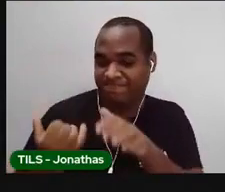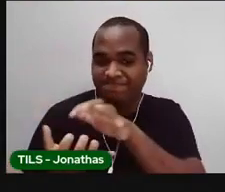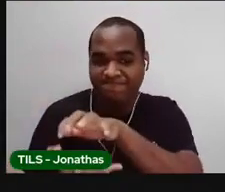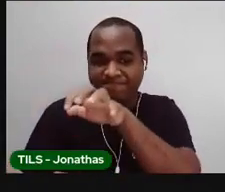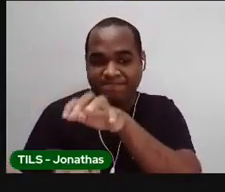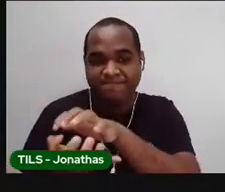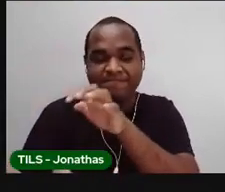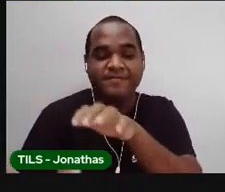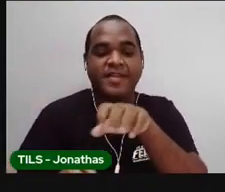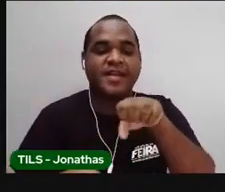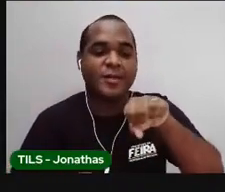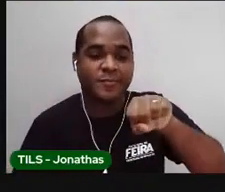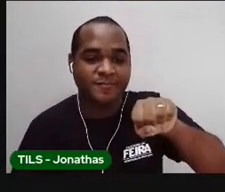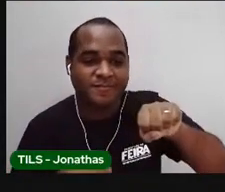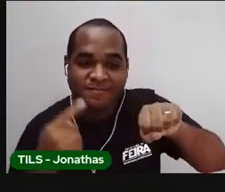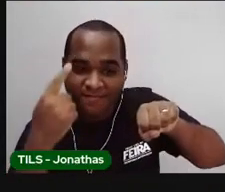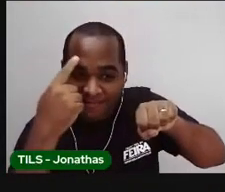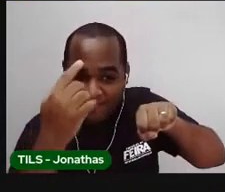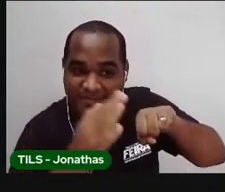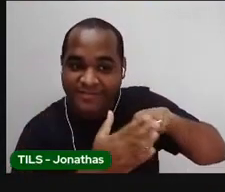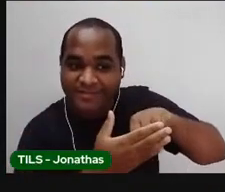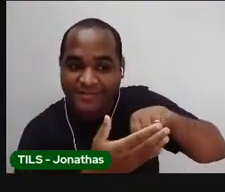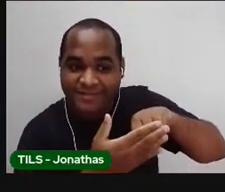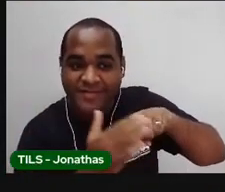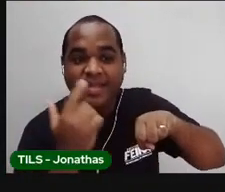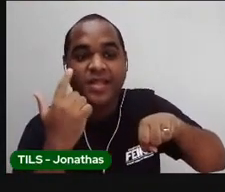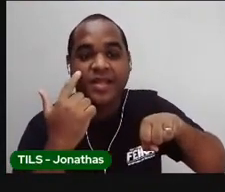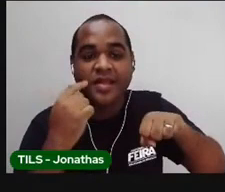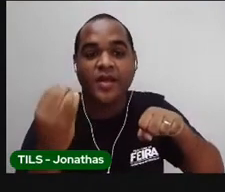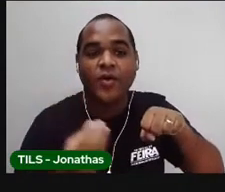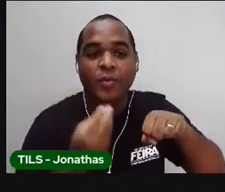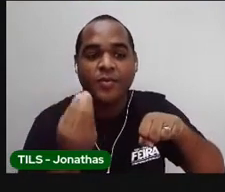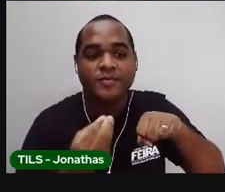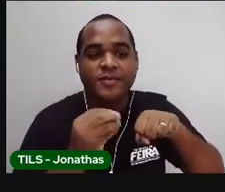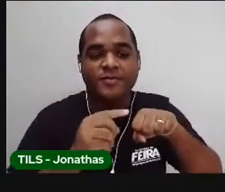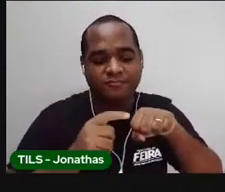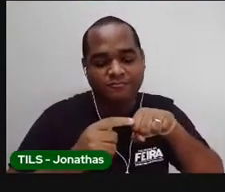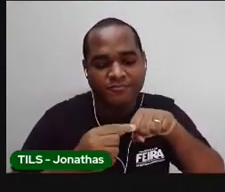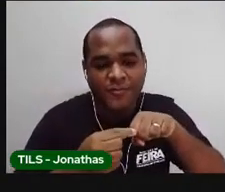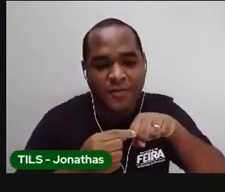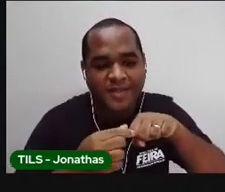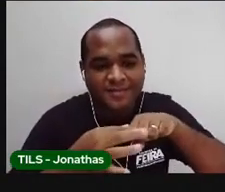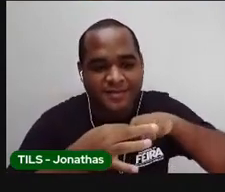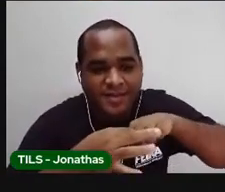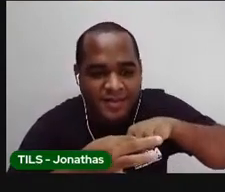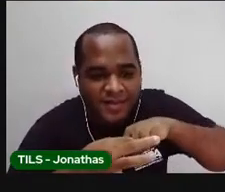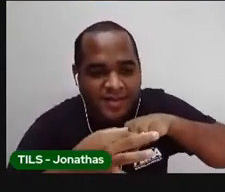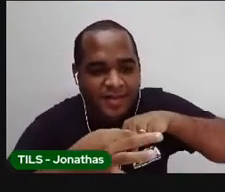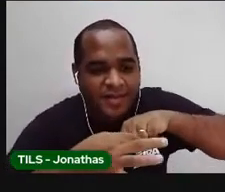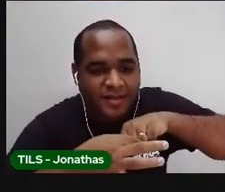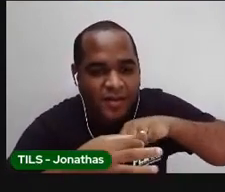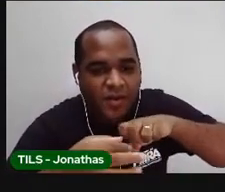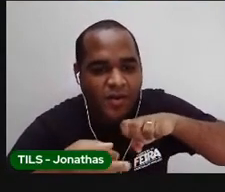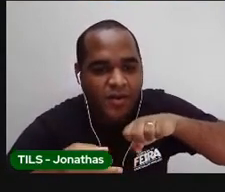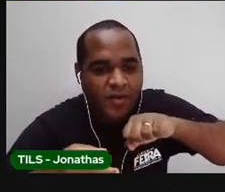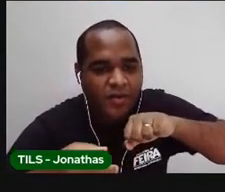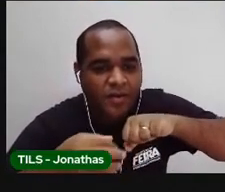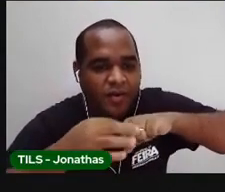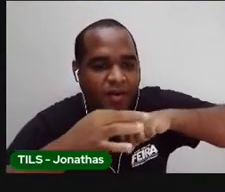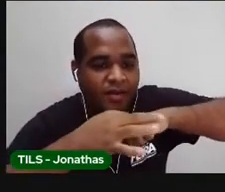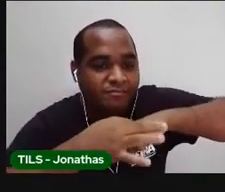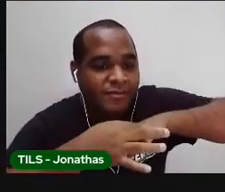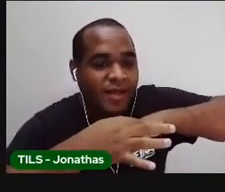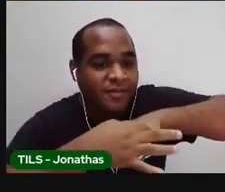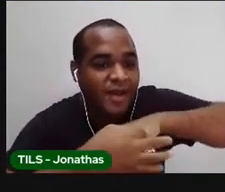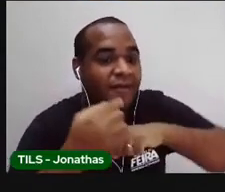Fechando a sua mãozinha, aparece assim. Uns gominhos, uns morrinhos subindo e descendo. E